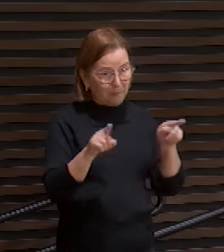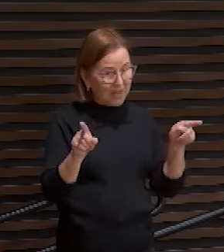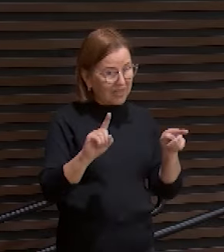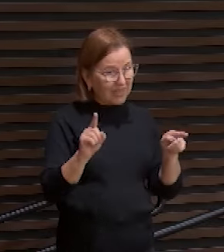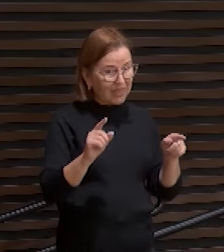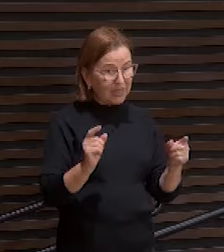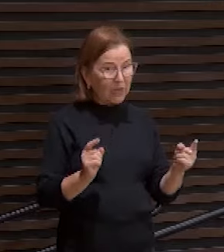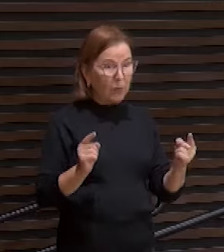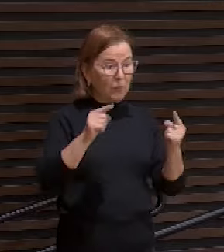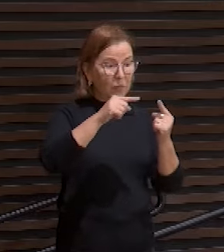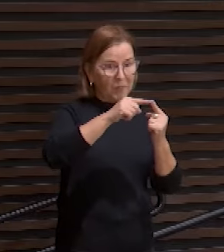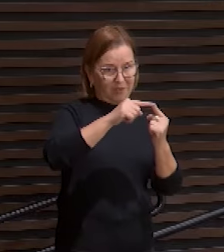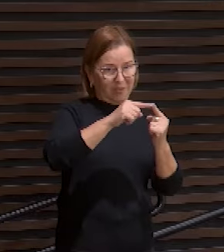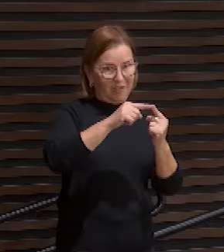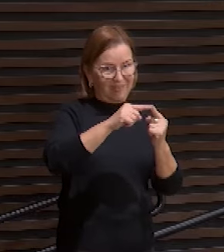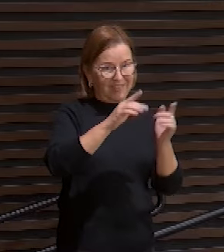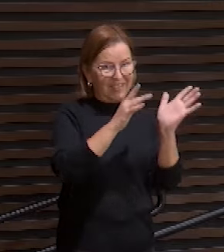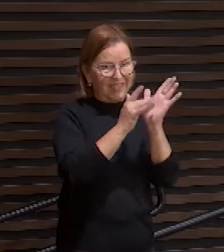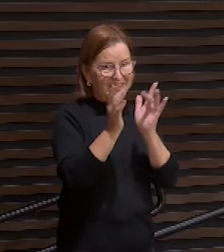veio fazer.